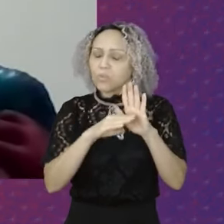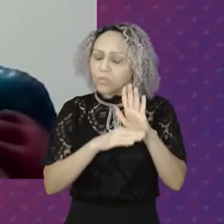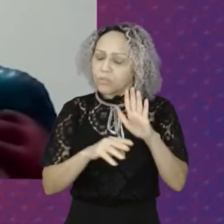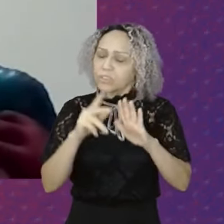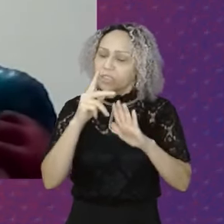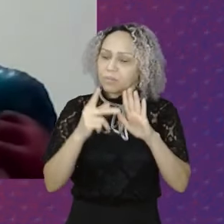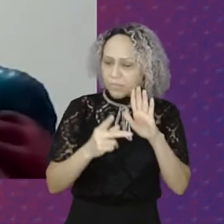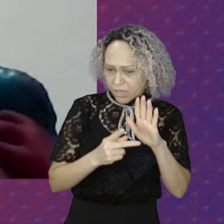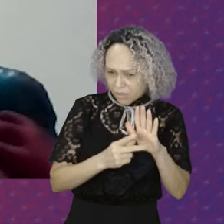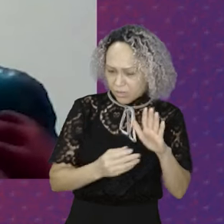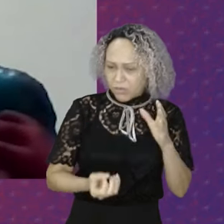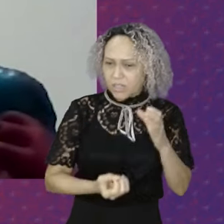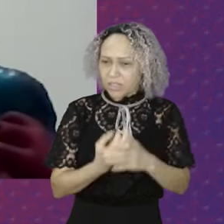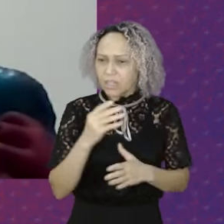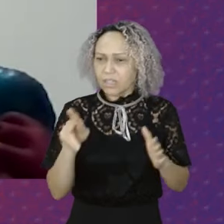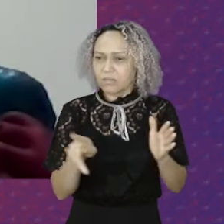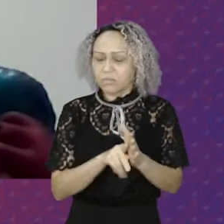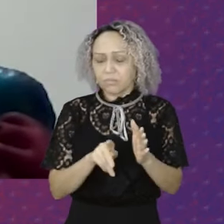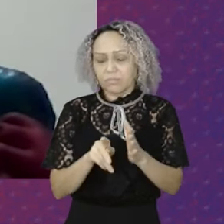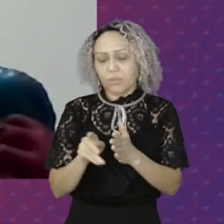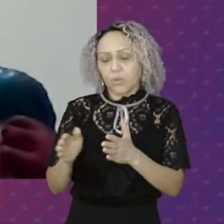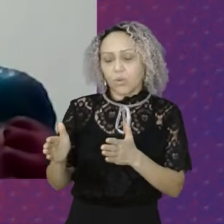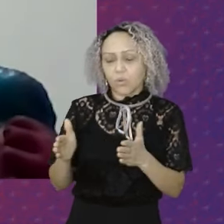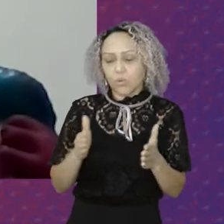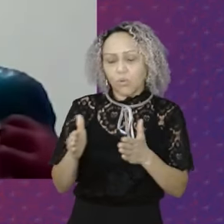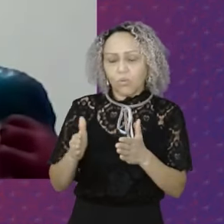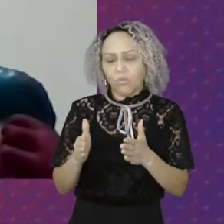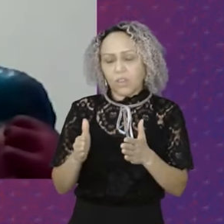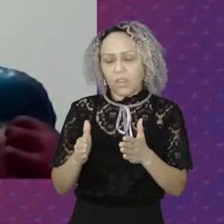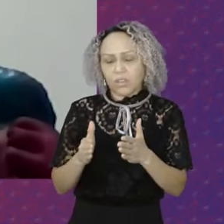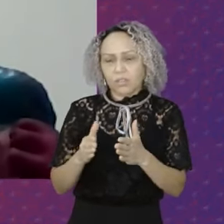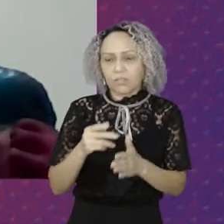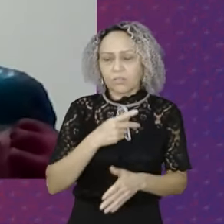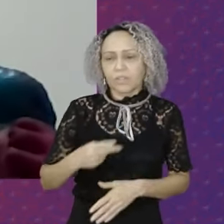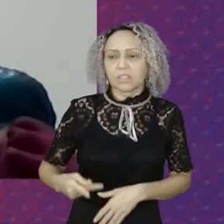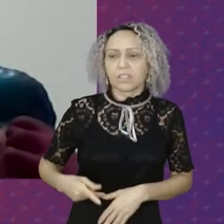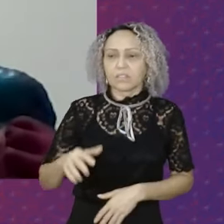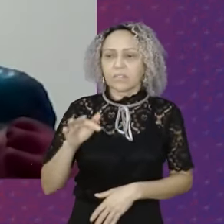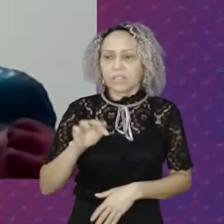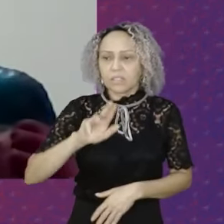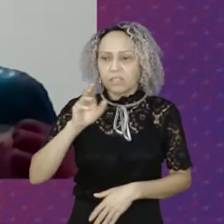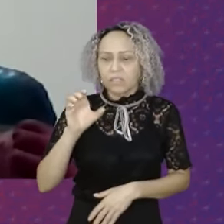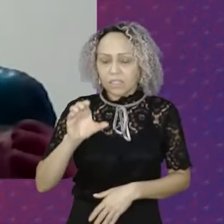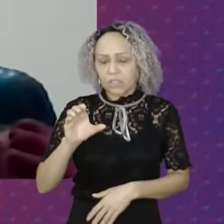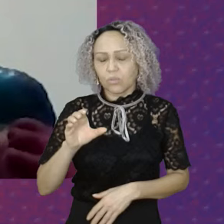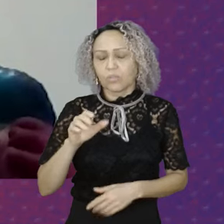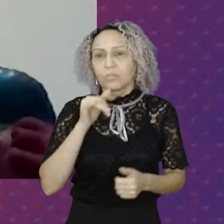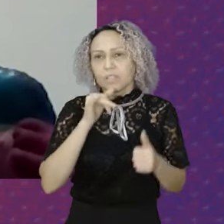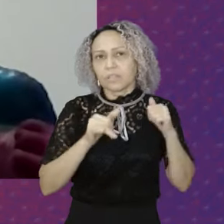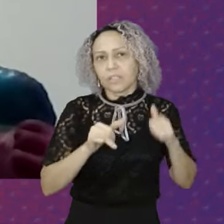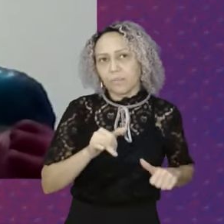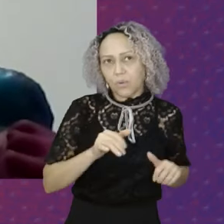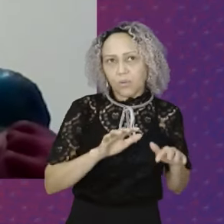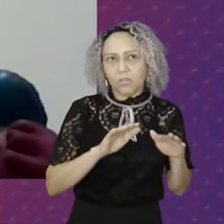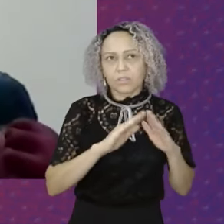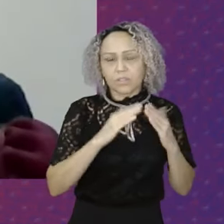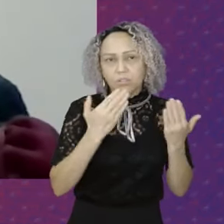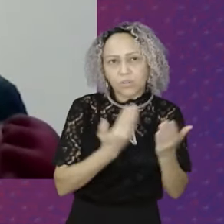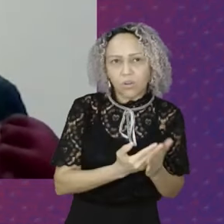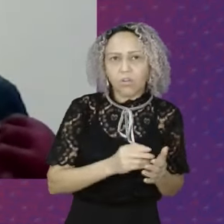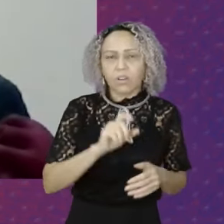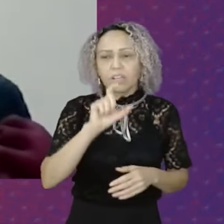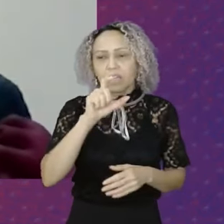governo Do presidente Fernando Henrique Cardoso Então a gente tinha Bolsa Escola Bolsa Alimentação Cartão Alimentação